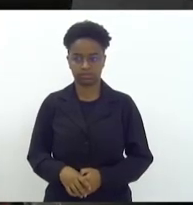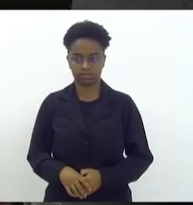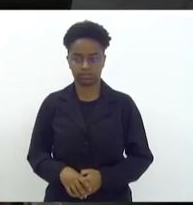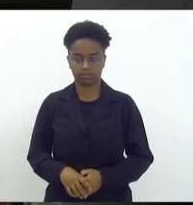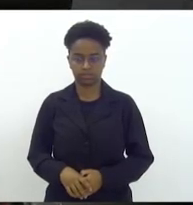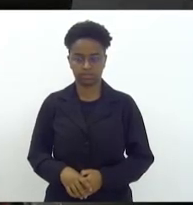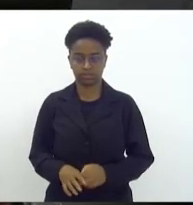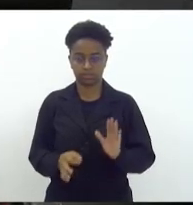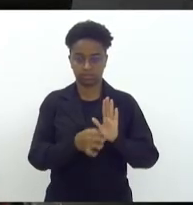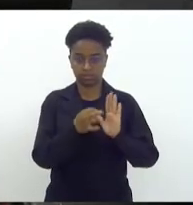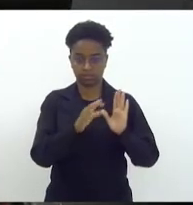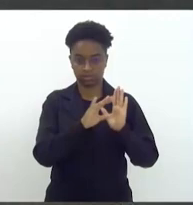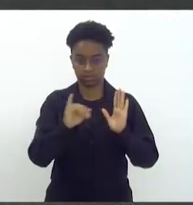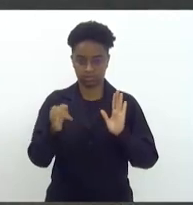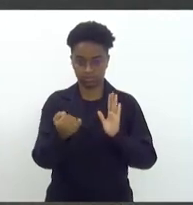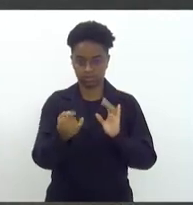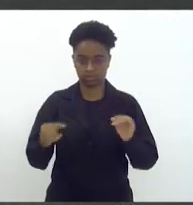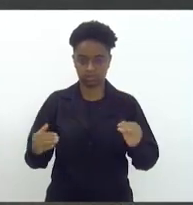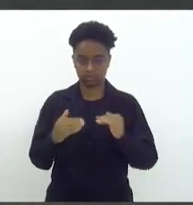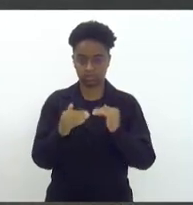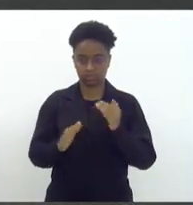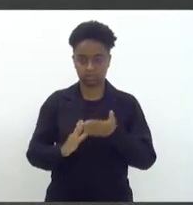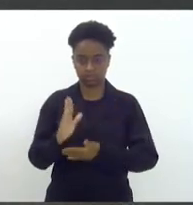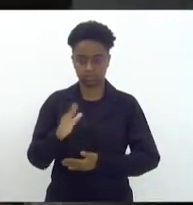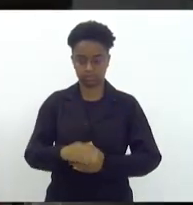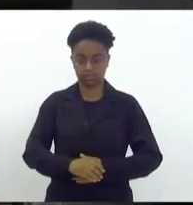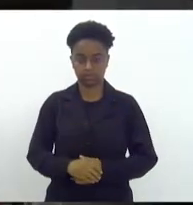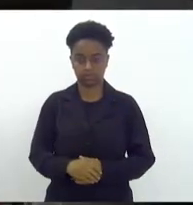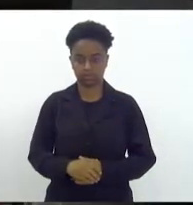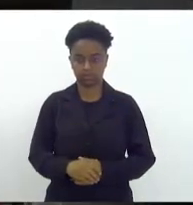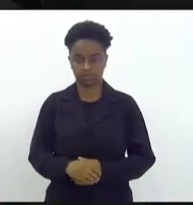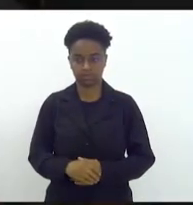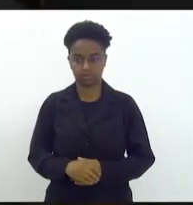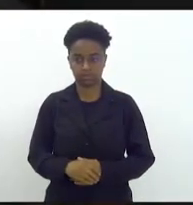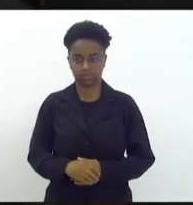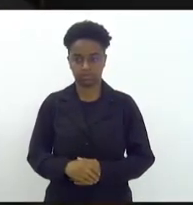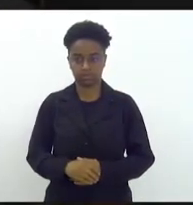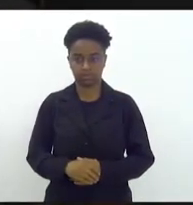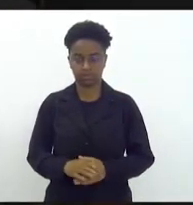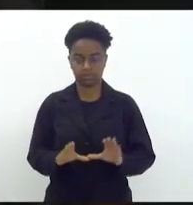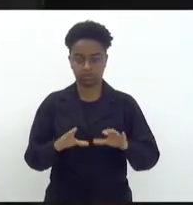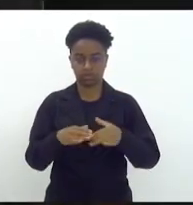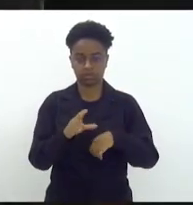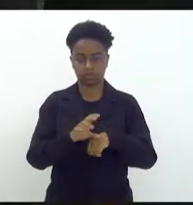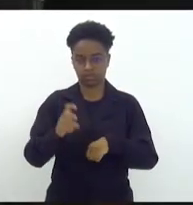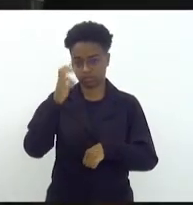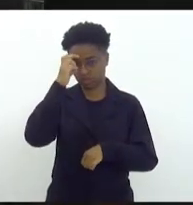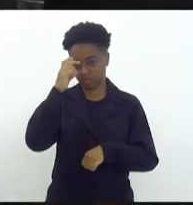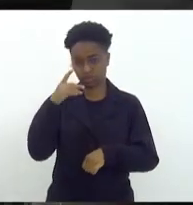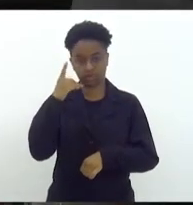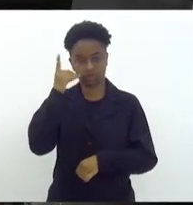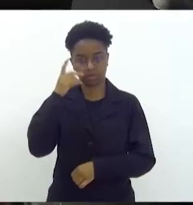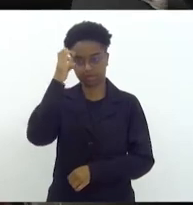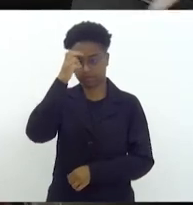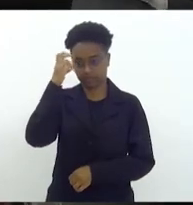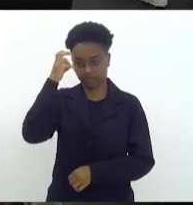Aparecer da CCJ é o parecer favorável, presidente. Pela Comissão de Cultura, deputada Verônica Lima.